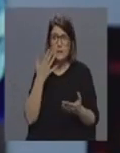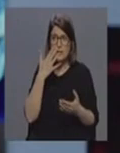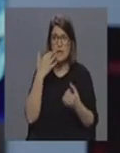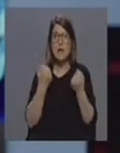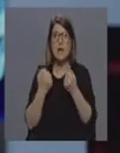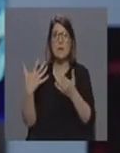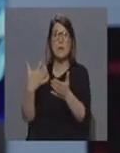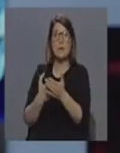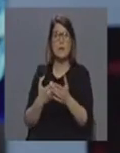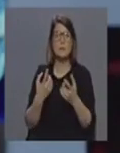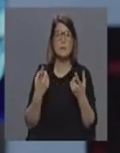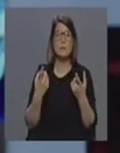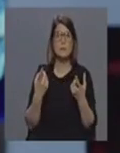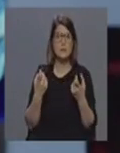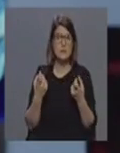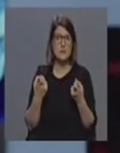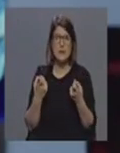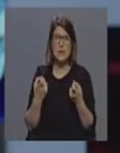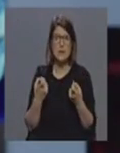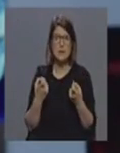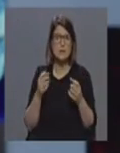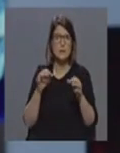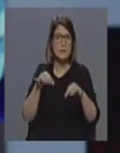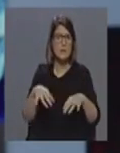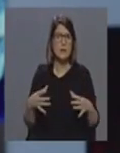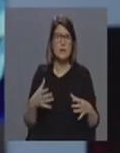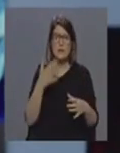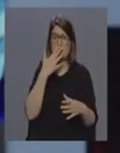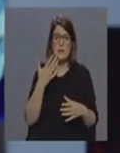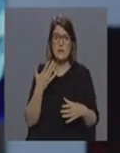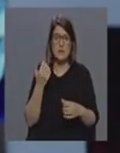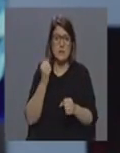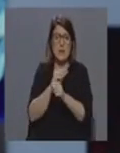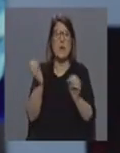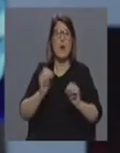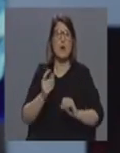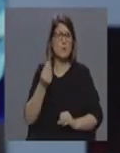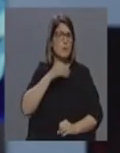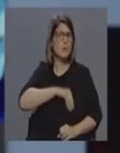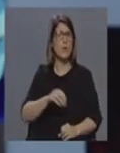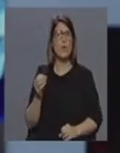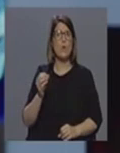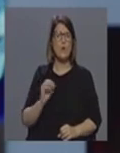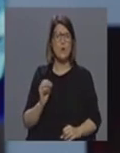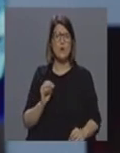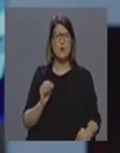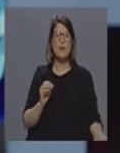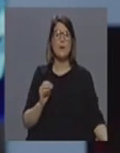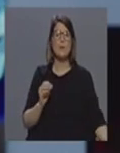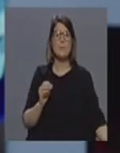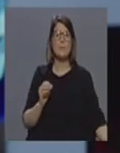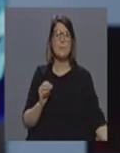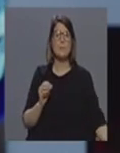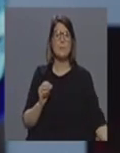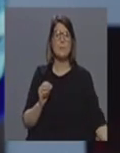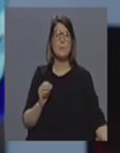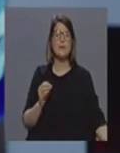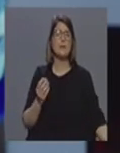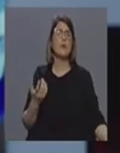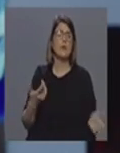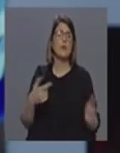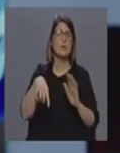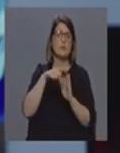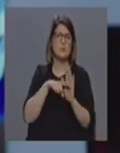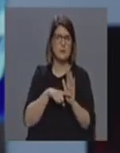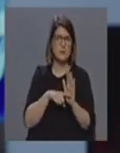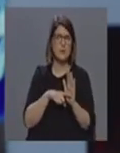vai ter que o arranjar ou seja vai ter que ir trabalhar se não deixa de receber portanto na região nós estamos a aplicar precisamente aquilo que tem a ser aplicado e portanto as medidas que